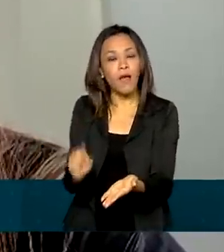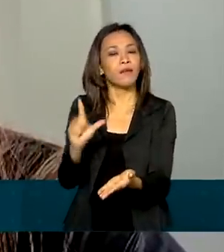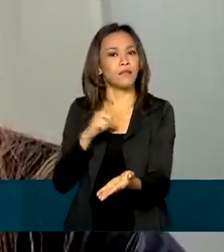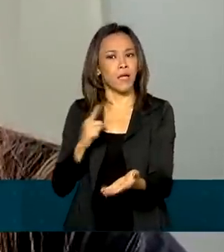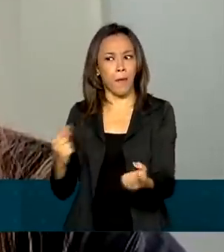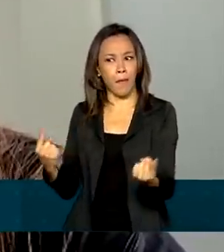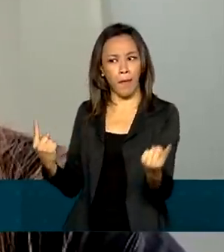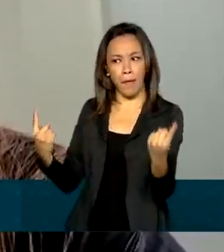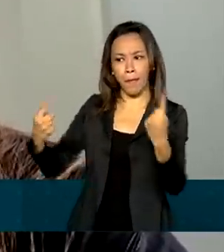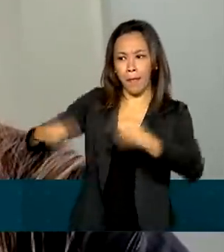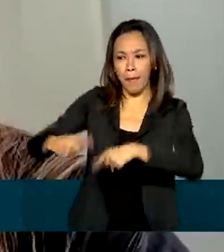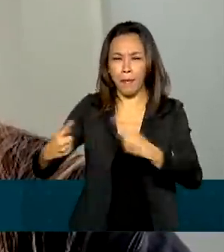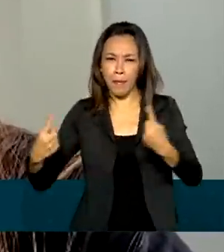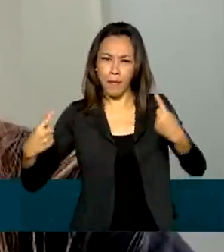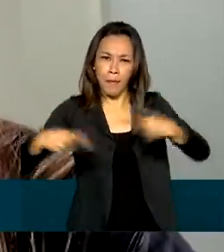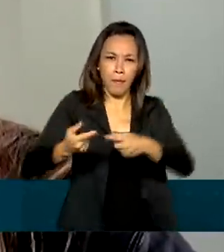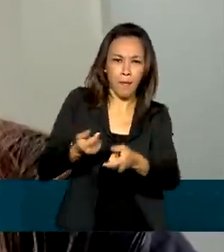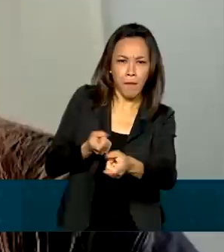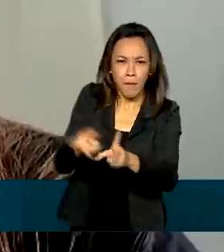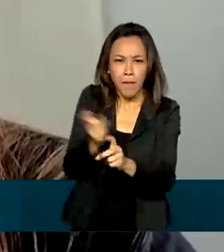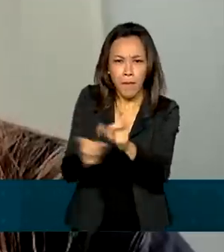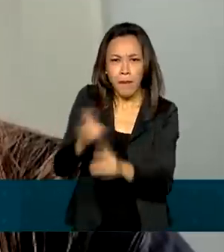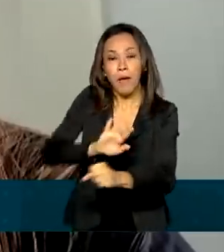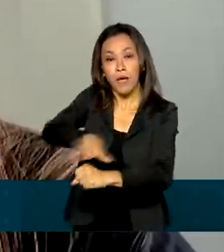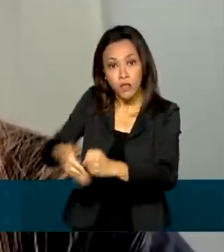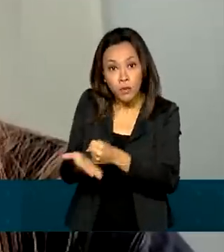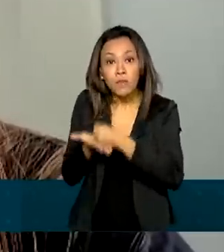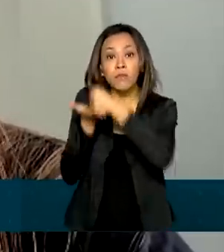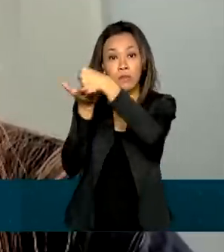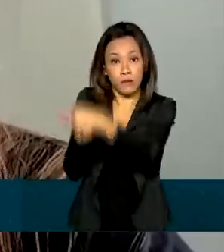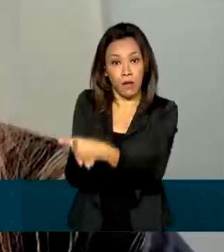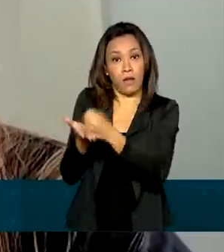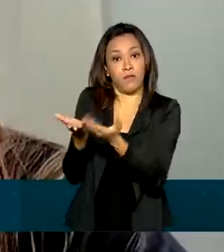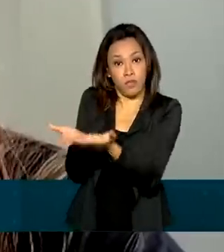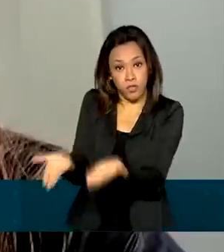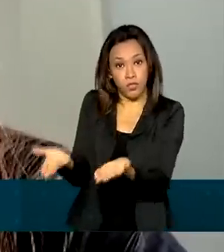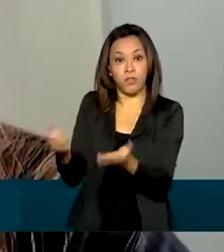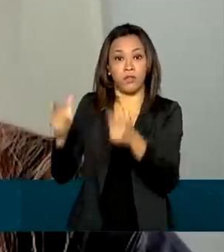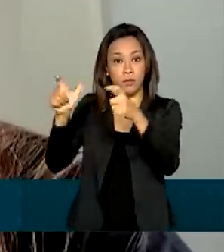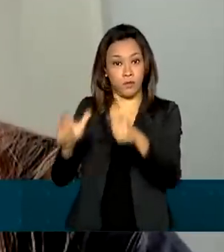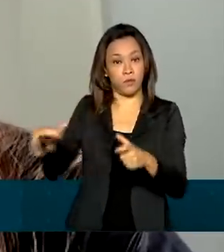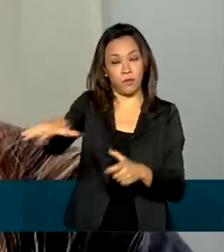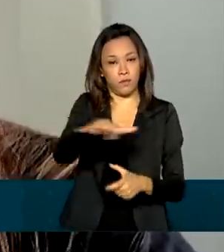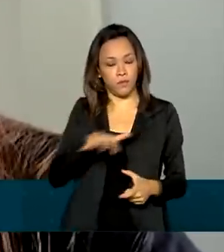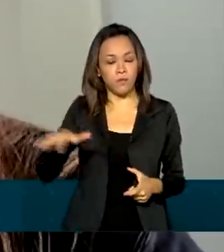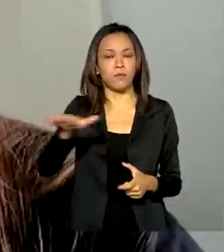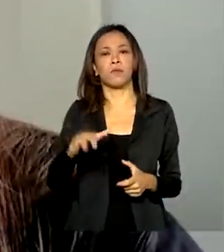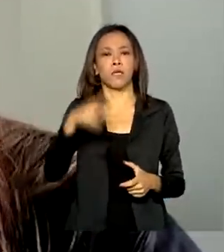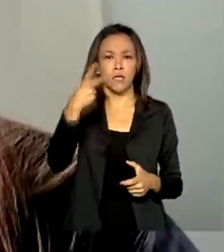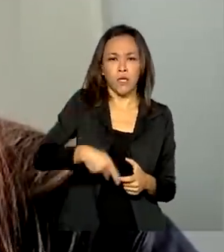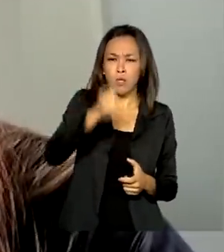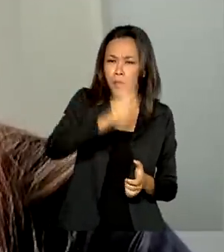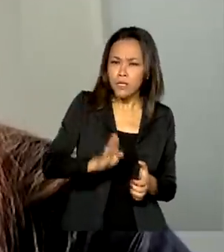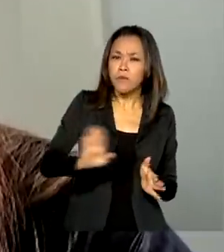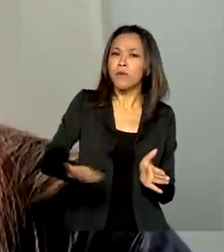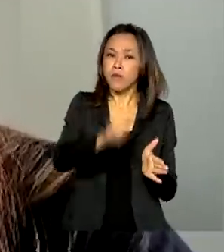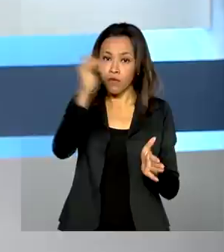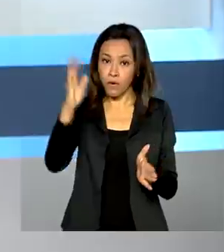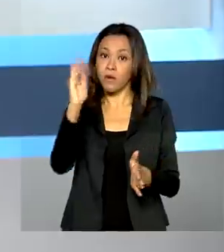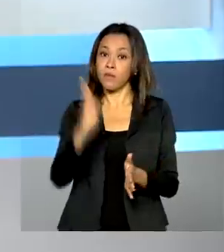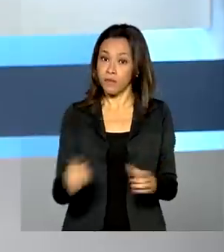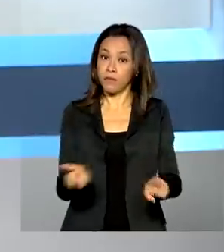competitividade e sustentabilidade das cadeias produtivas aqui da região nos mercados nacional e internacional.